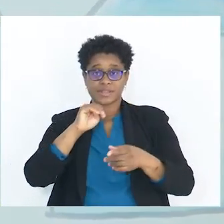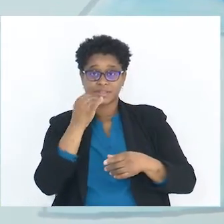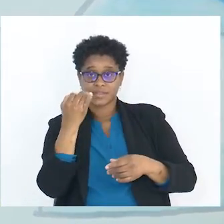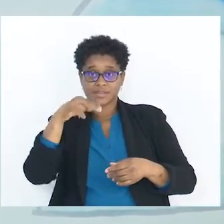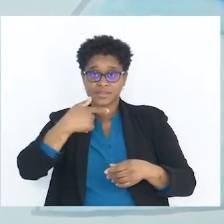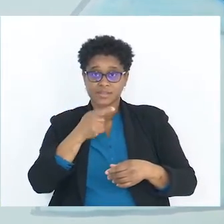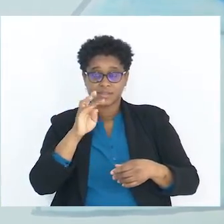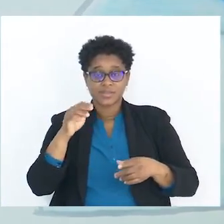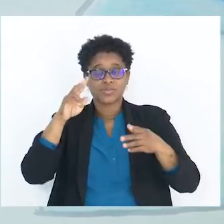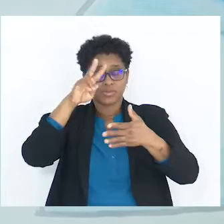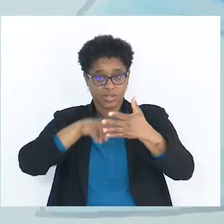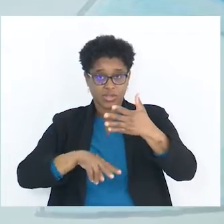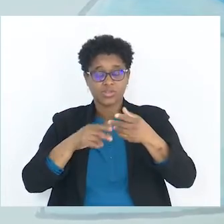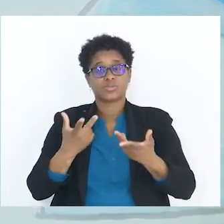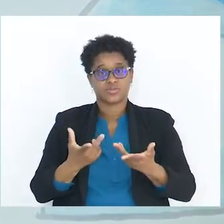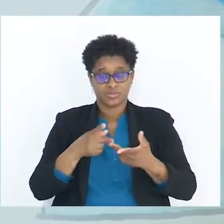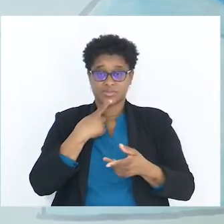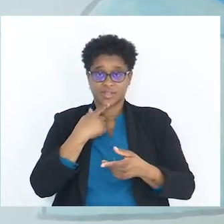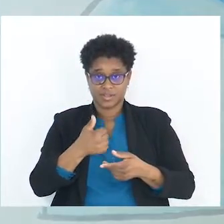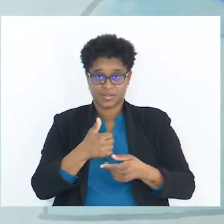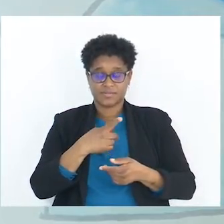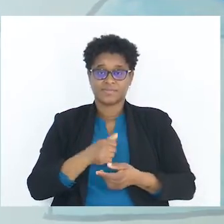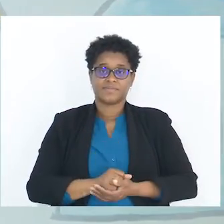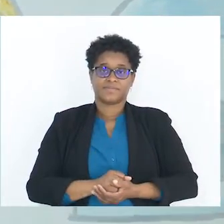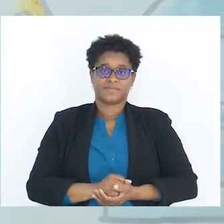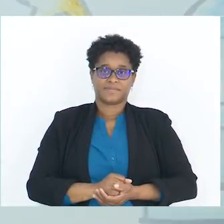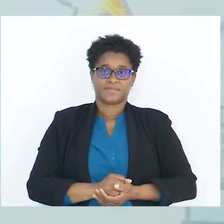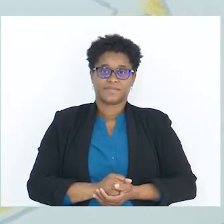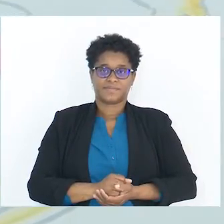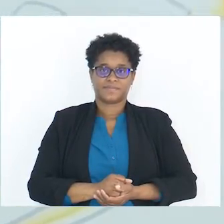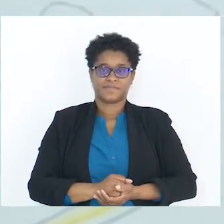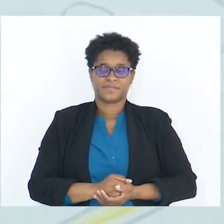síntese do texto original. Tá certo? Tá bom.